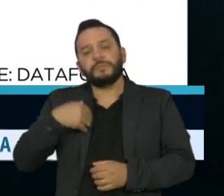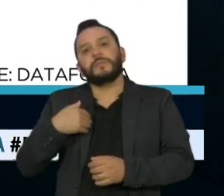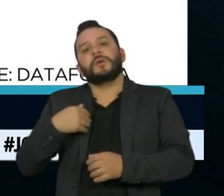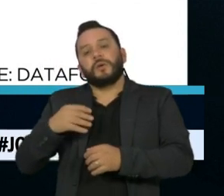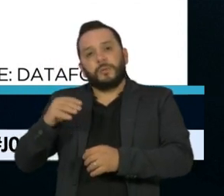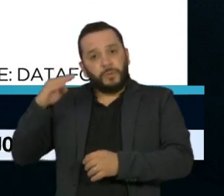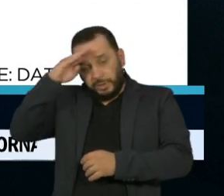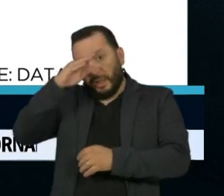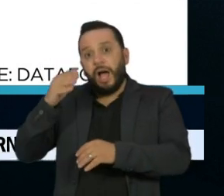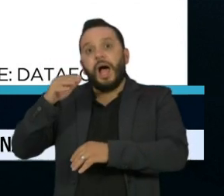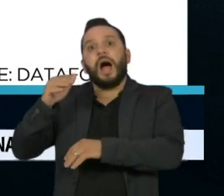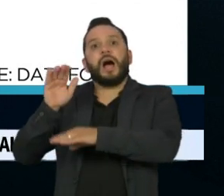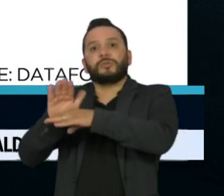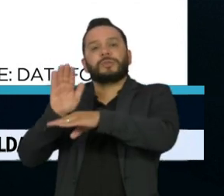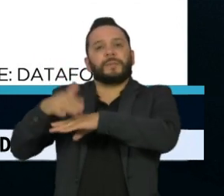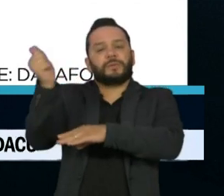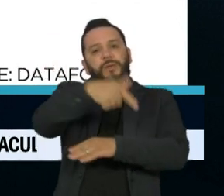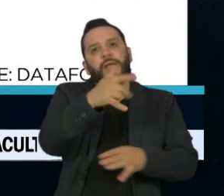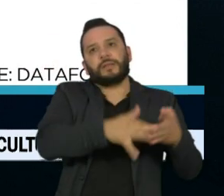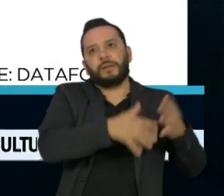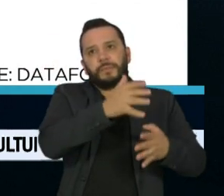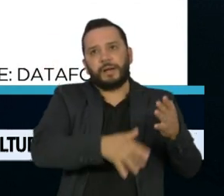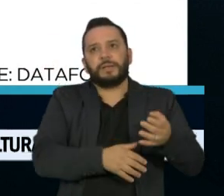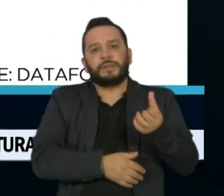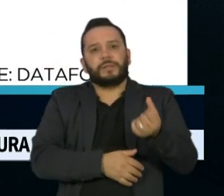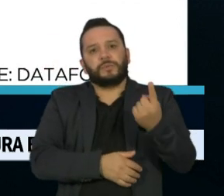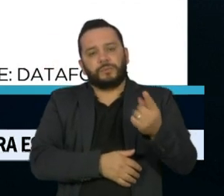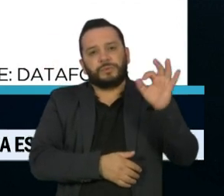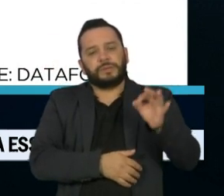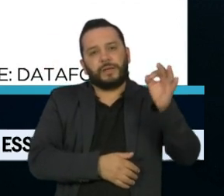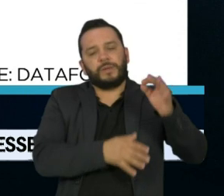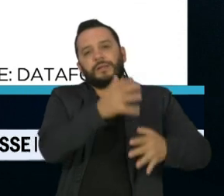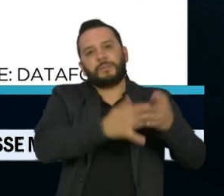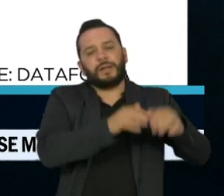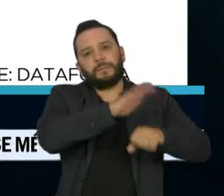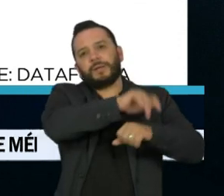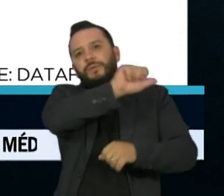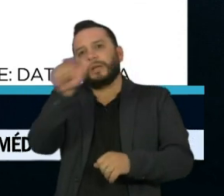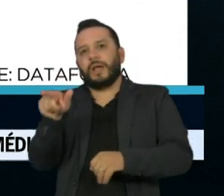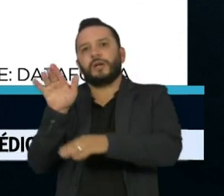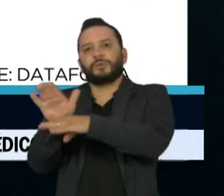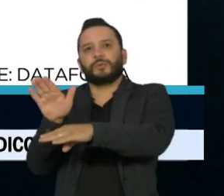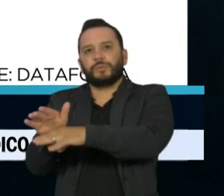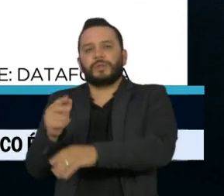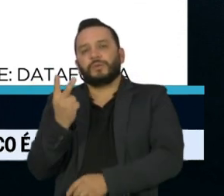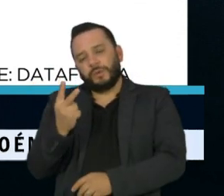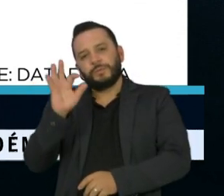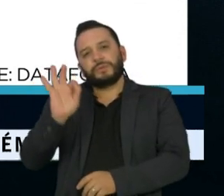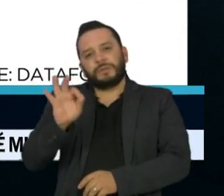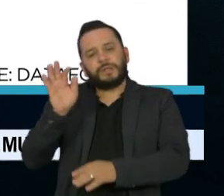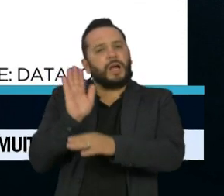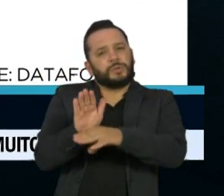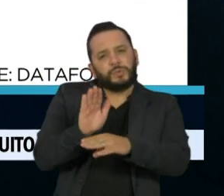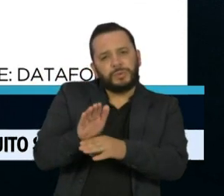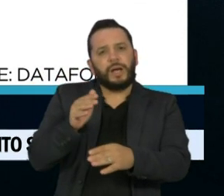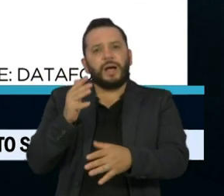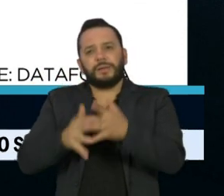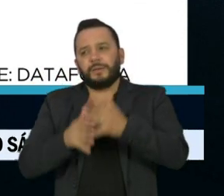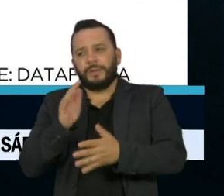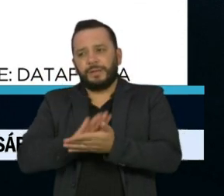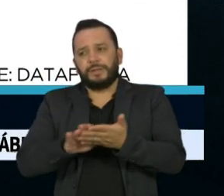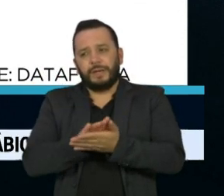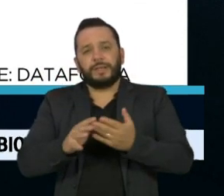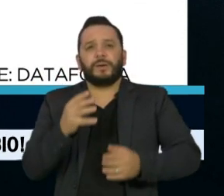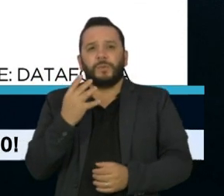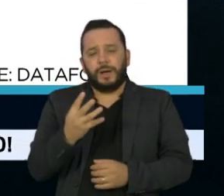61% afirmaram que ele mais atrapalha do que ajuda. Para 2%, ele não ajuda e nem atrapalha. 4